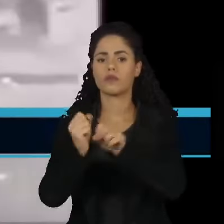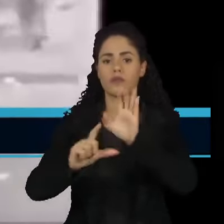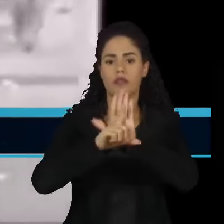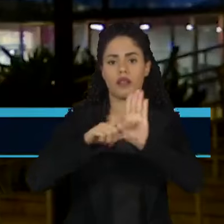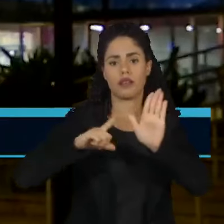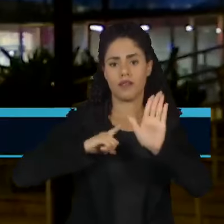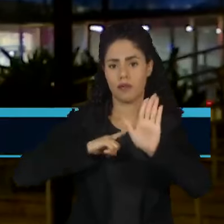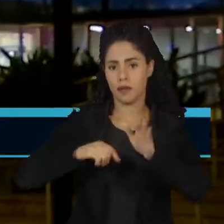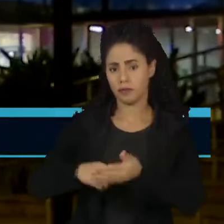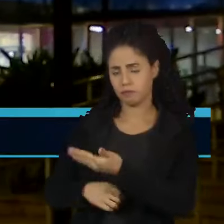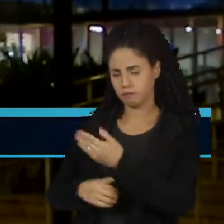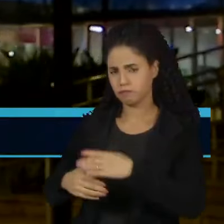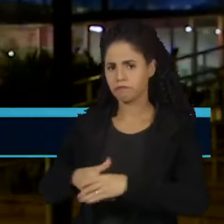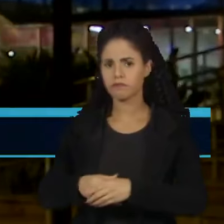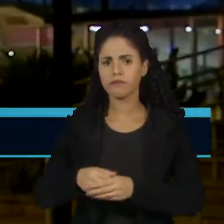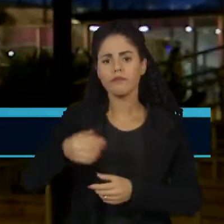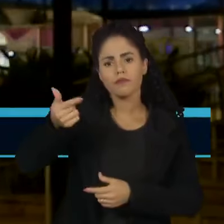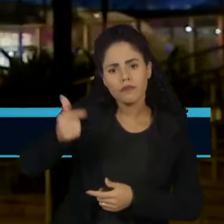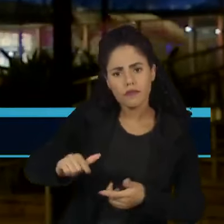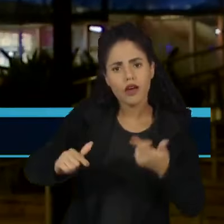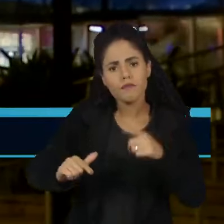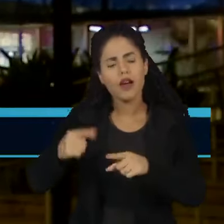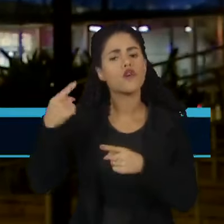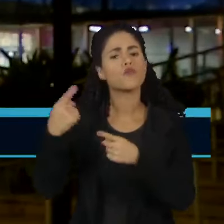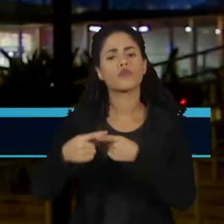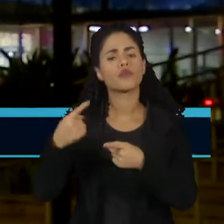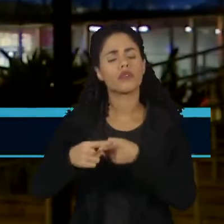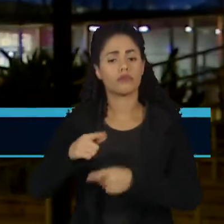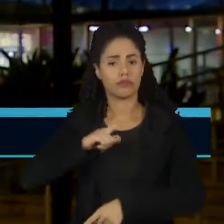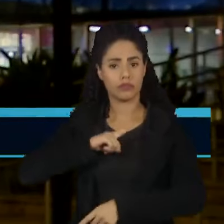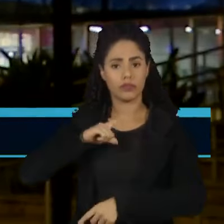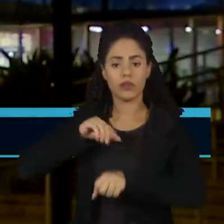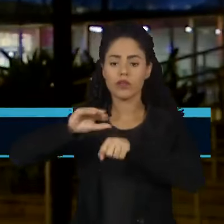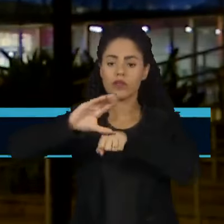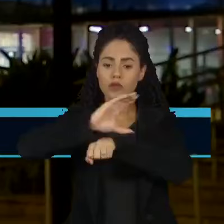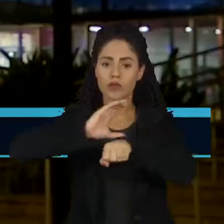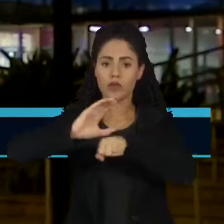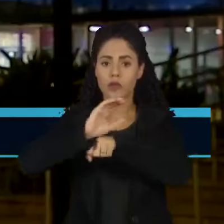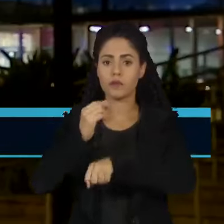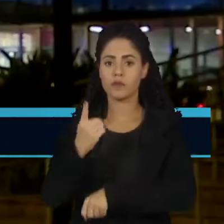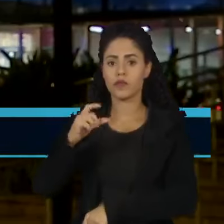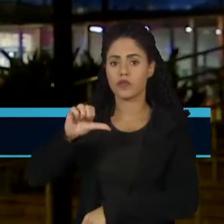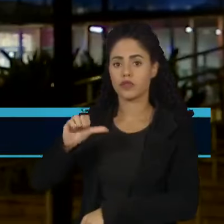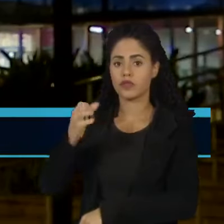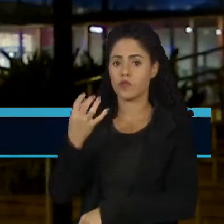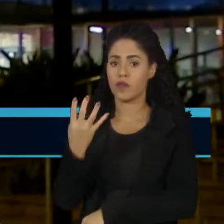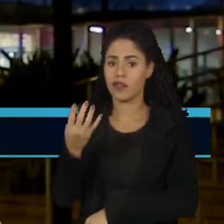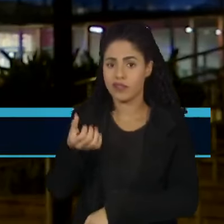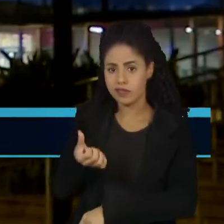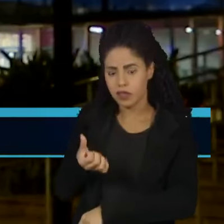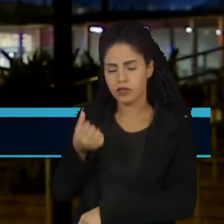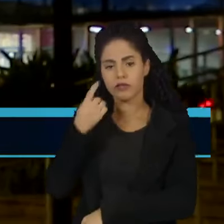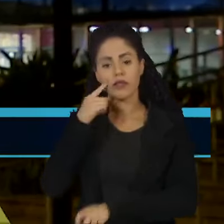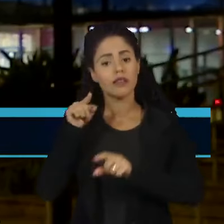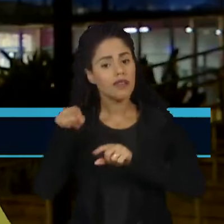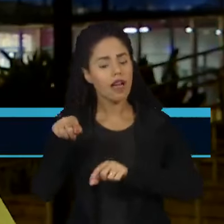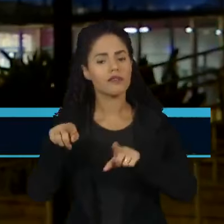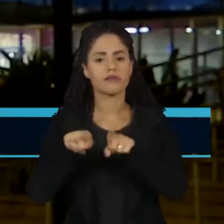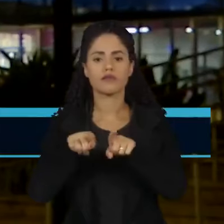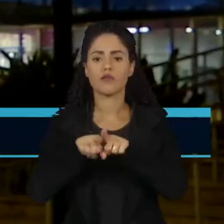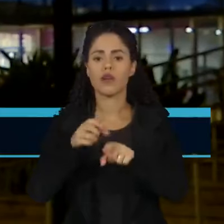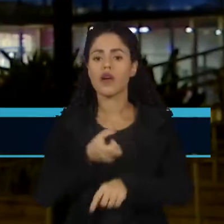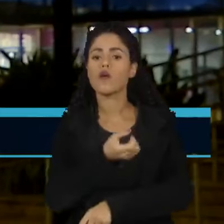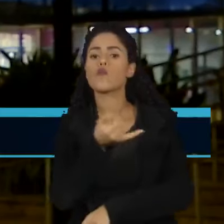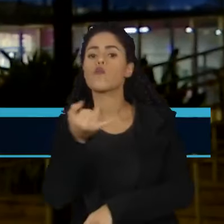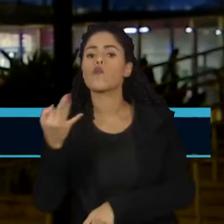ordinárias. Esse recomeço se deu com a promulgação da Constituição de 1946 e é essa a